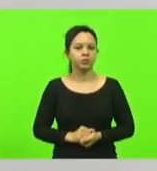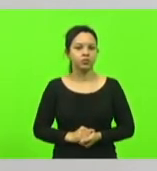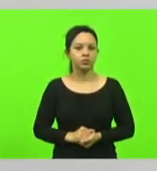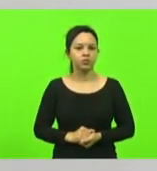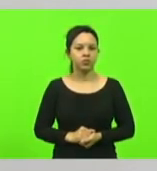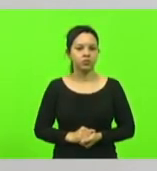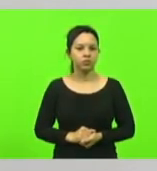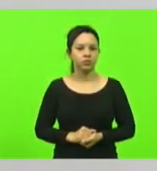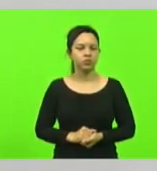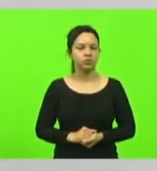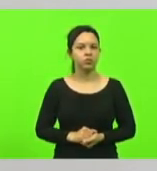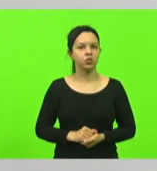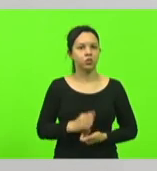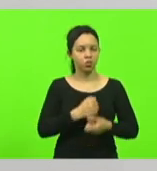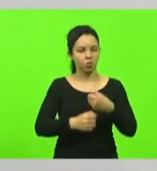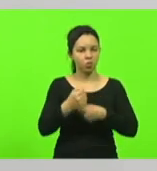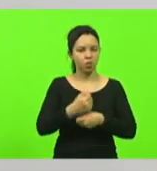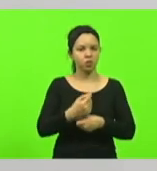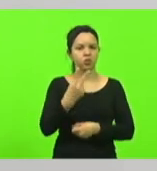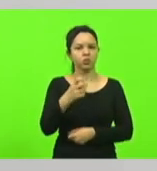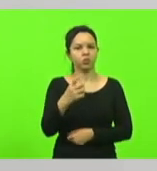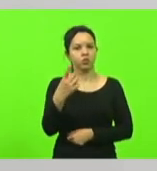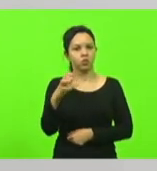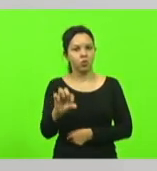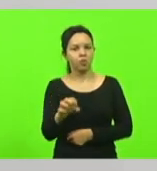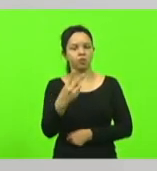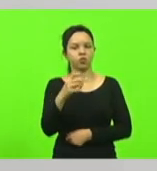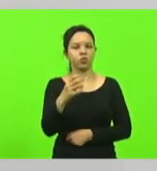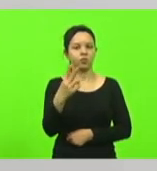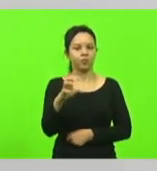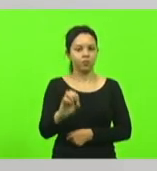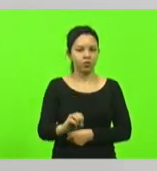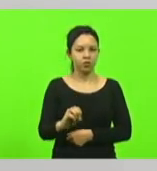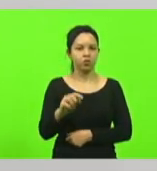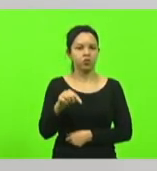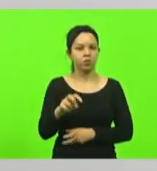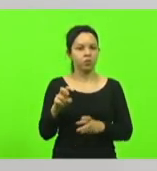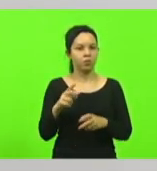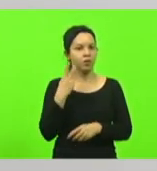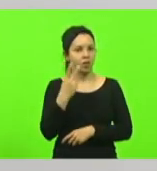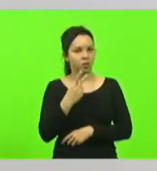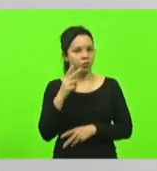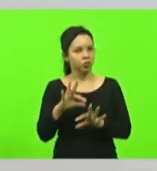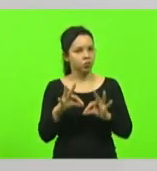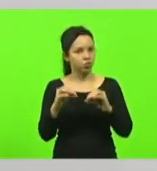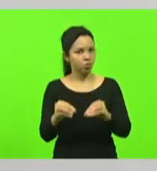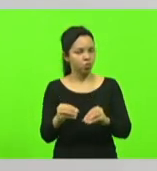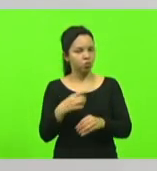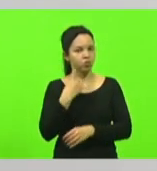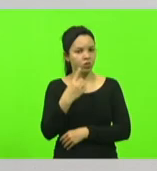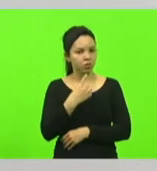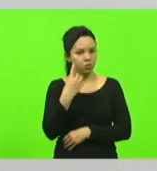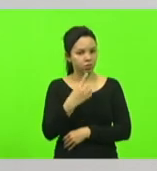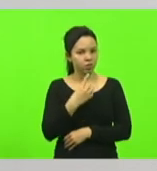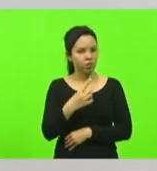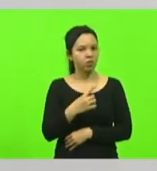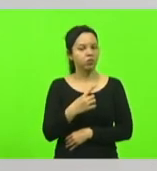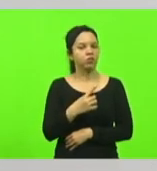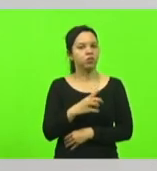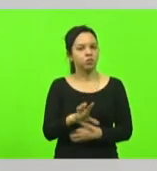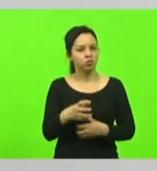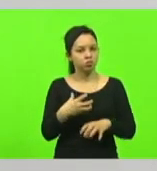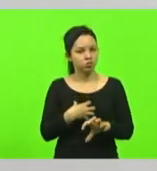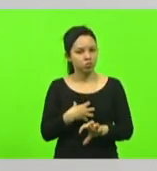Apesar de que, no ano de 2019, 2020, esse parlamento, todos os deputados foram extremamente generosos na